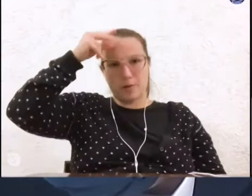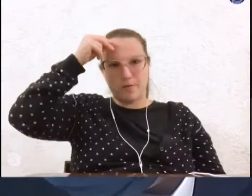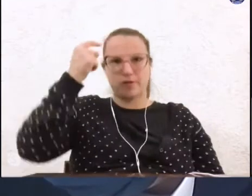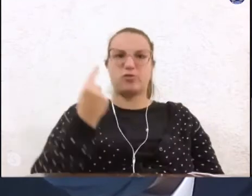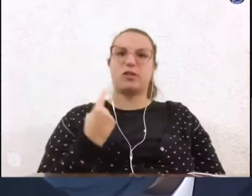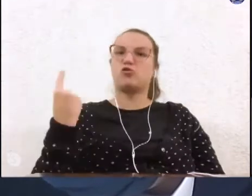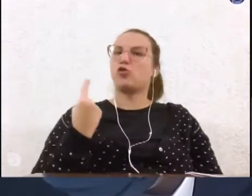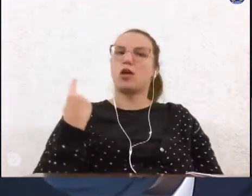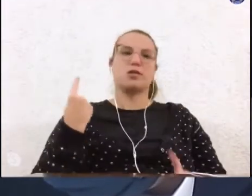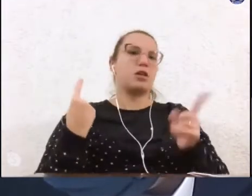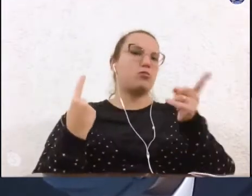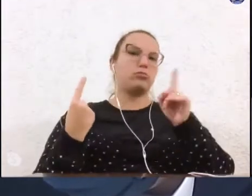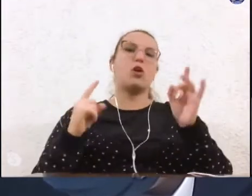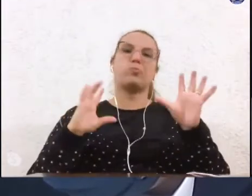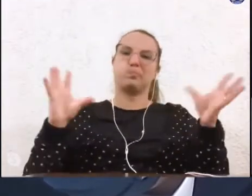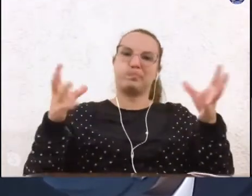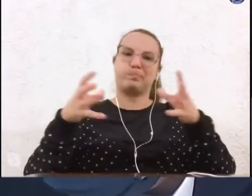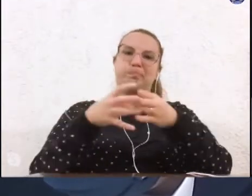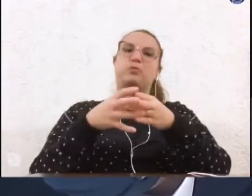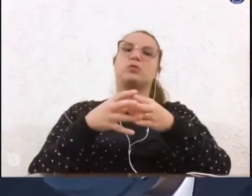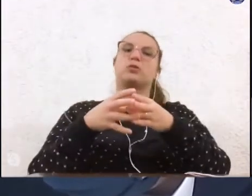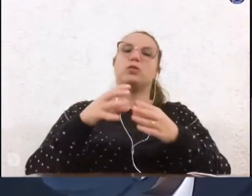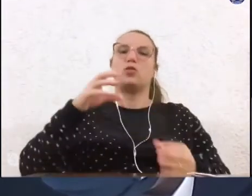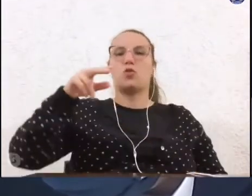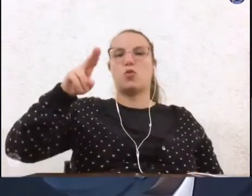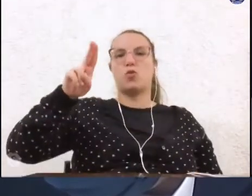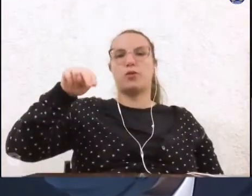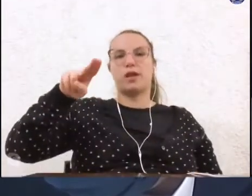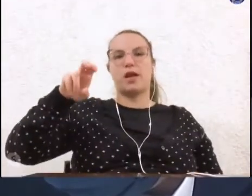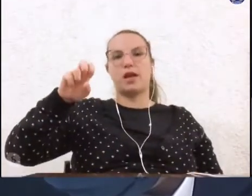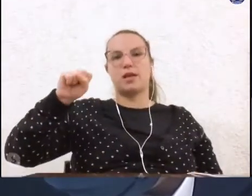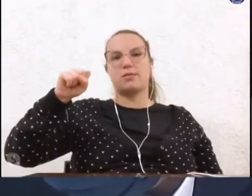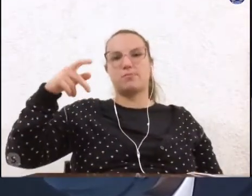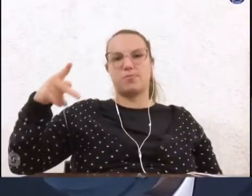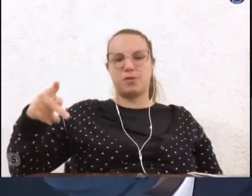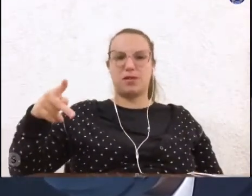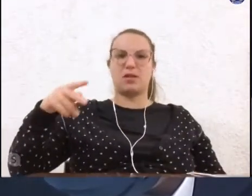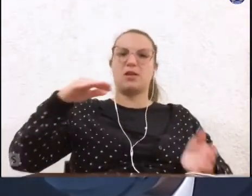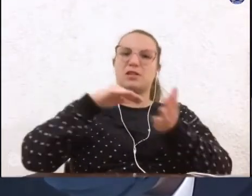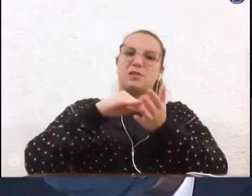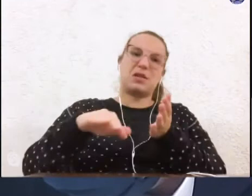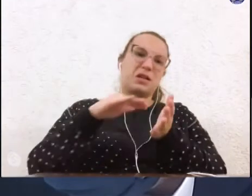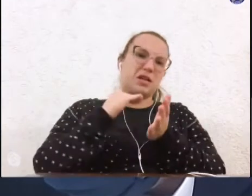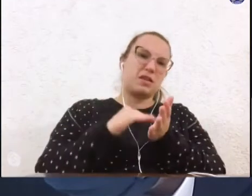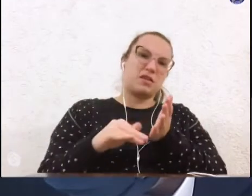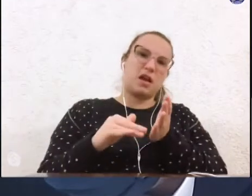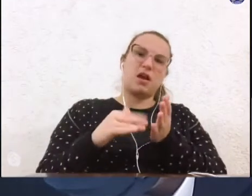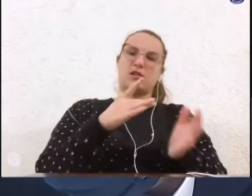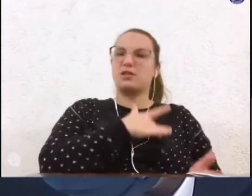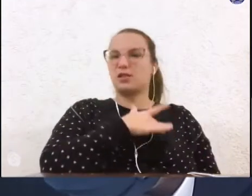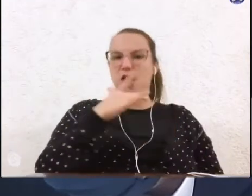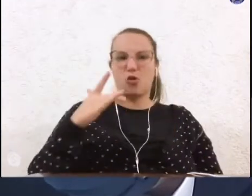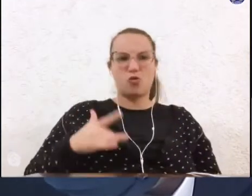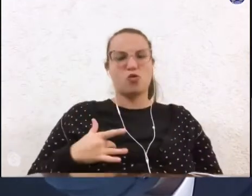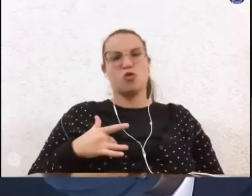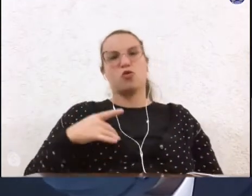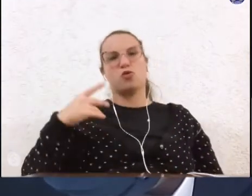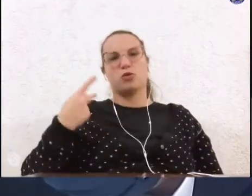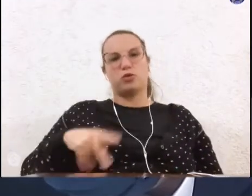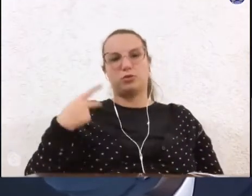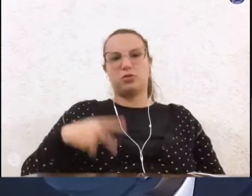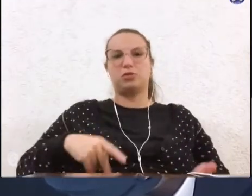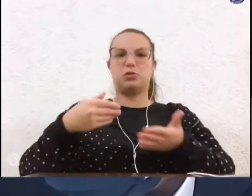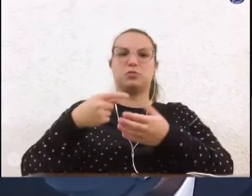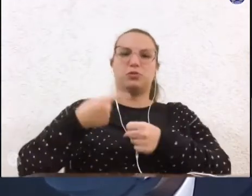empreitada equipe da Unesp secretário de saúde do nosso município diversos outros